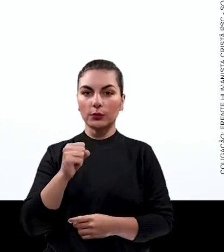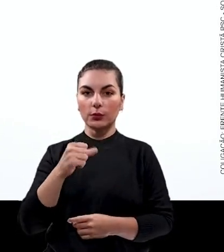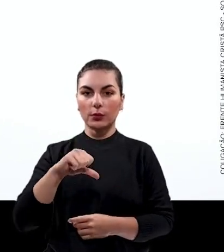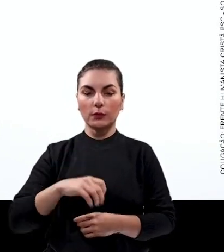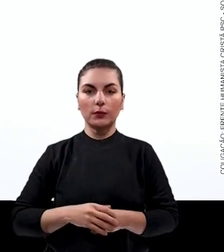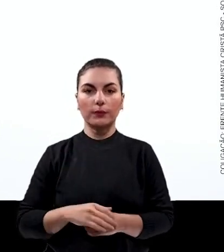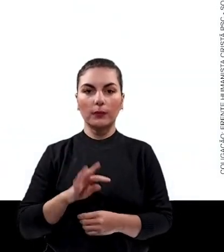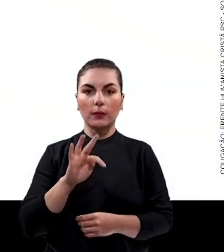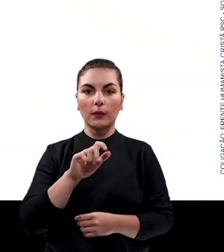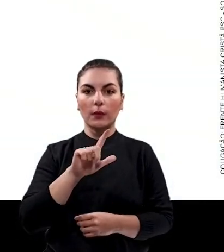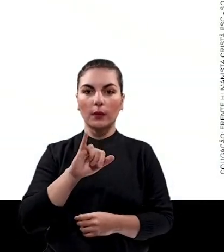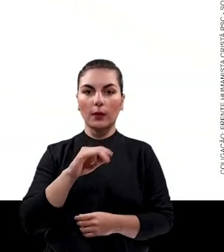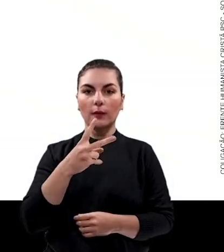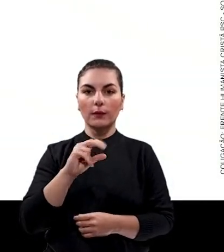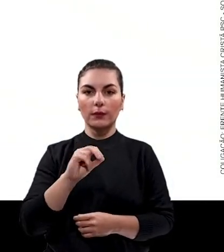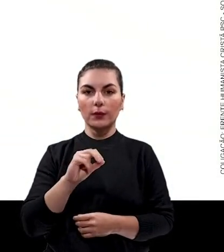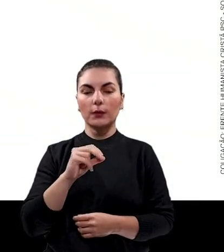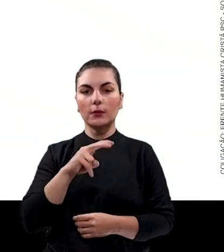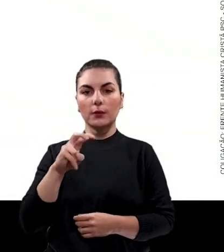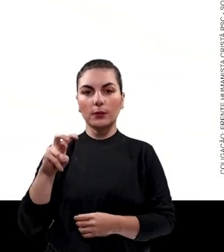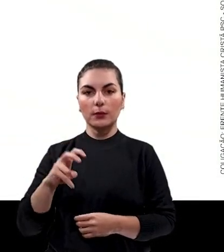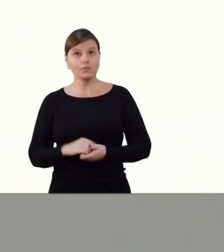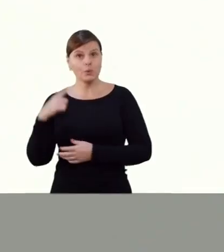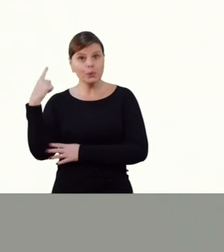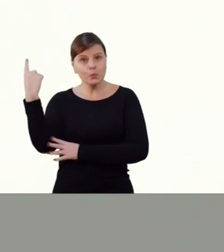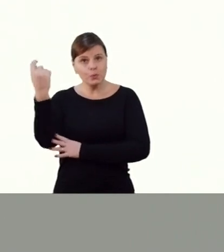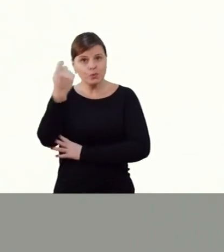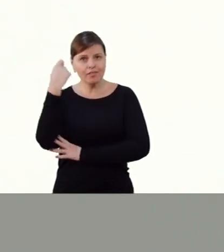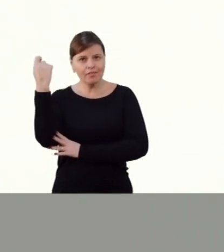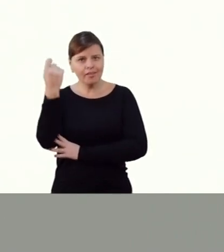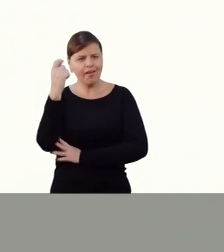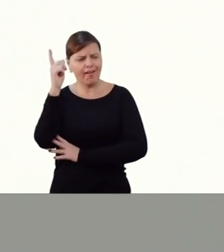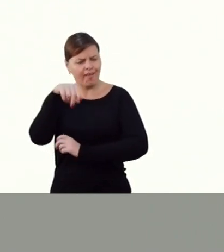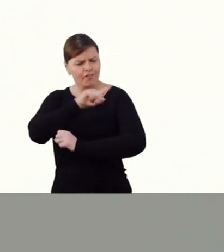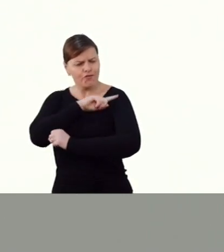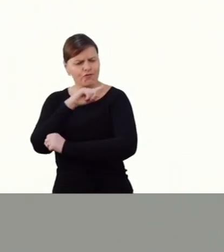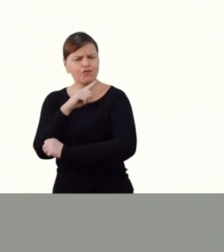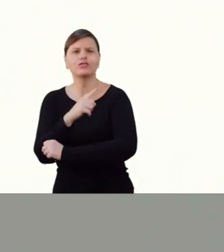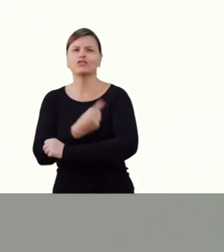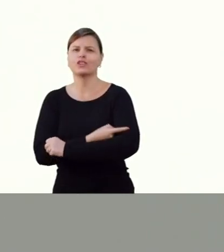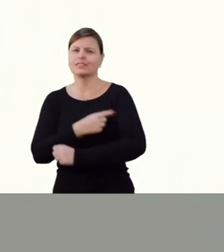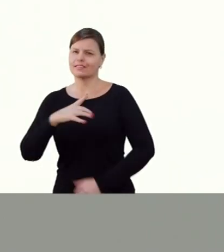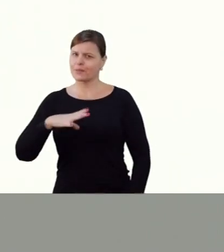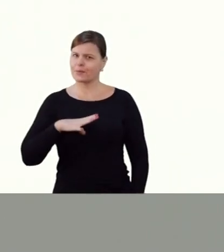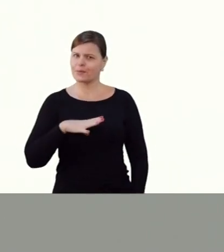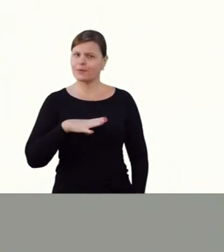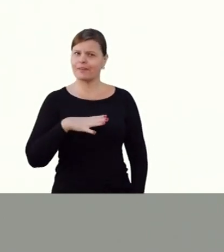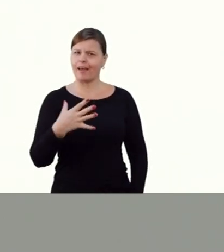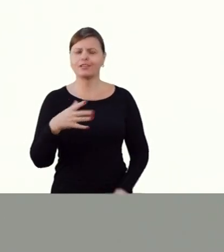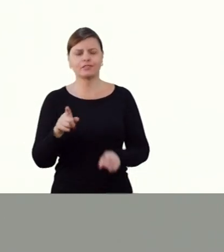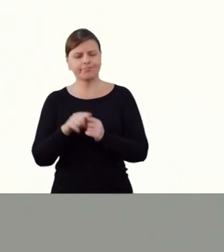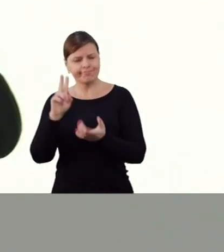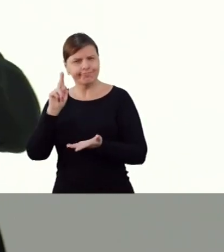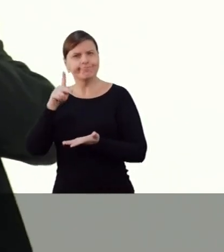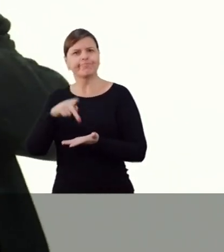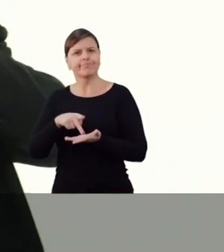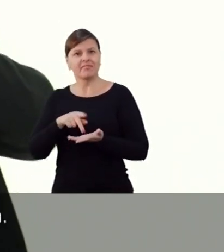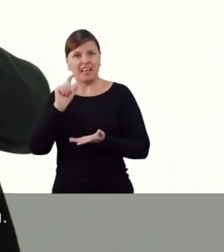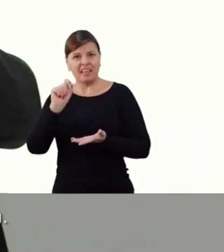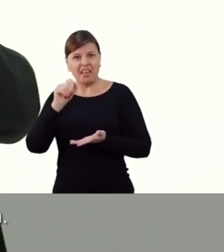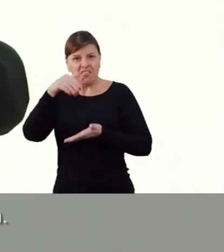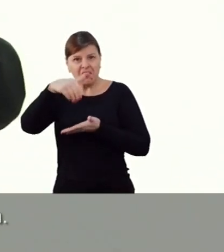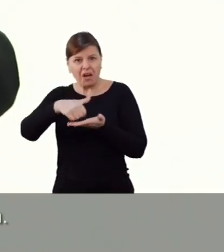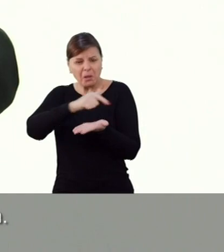O Rio Grande é força, coragem e verdade.